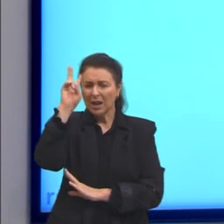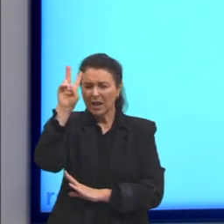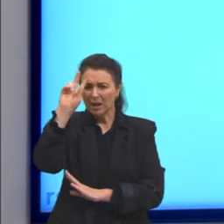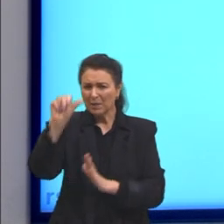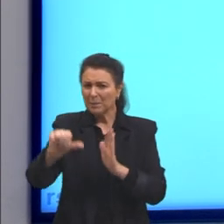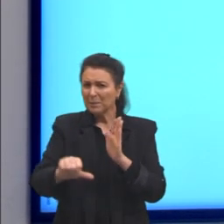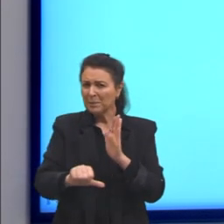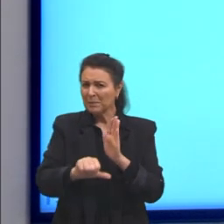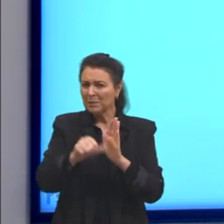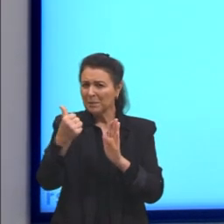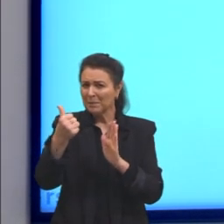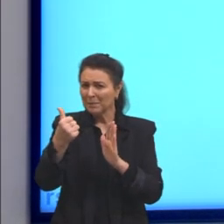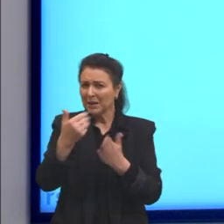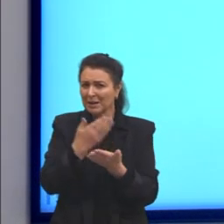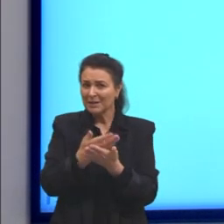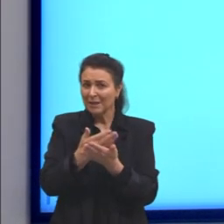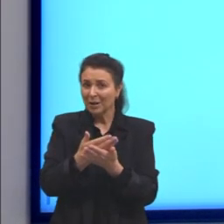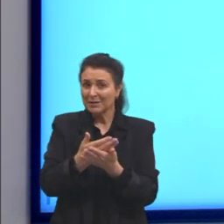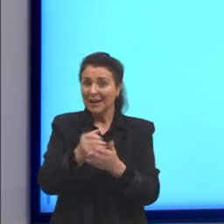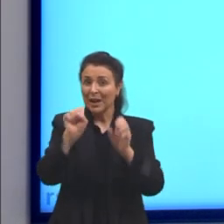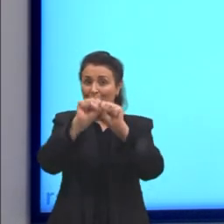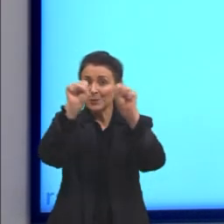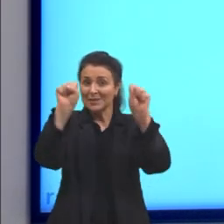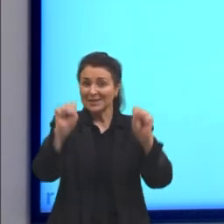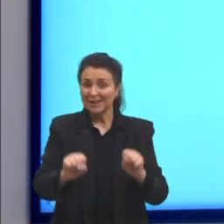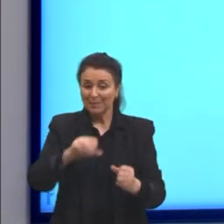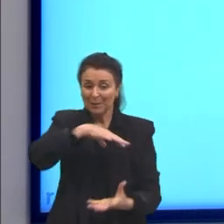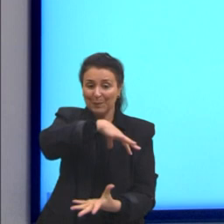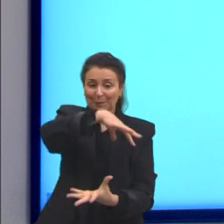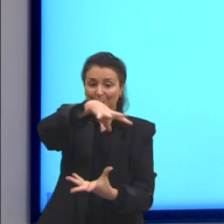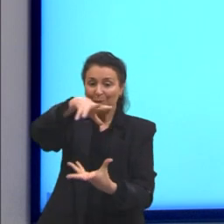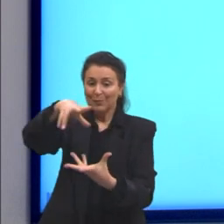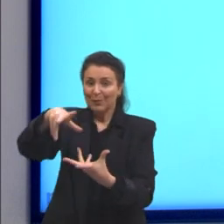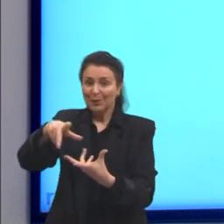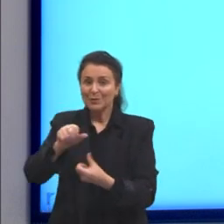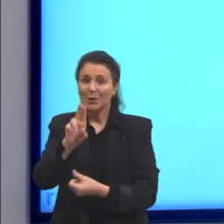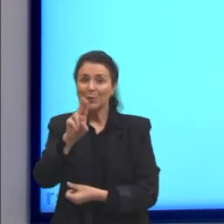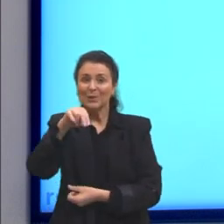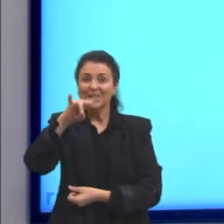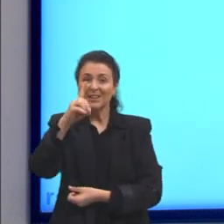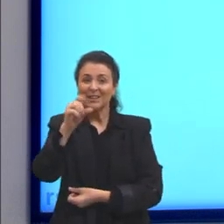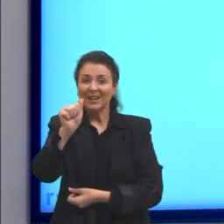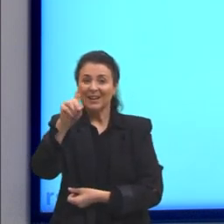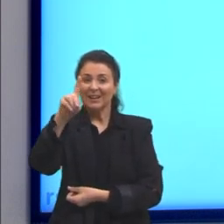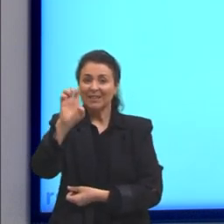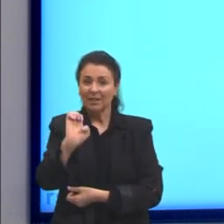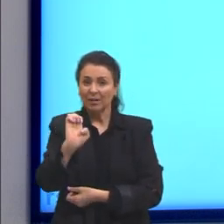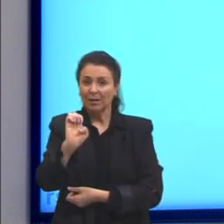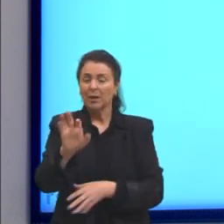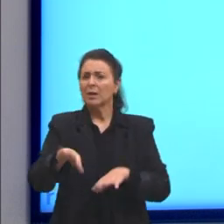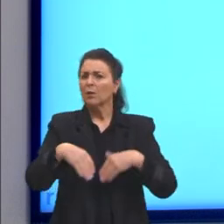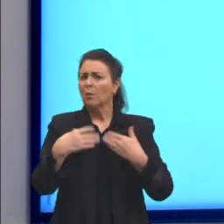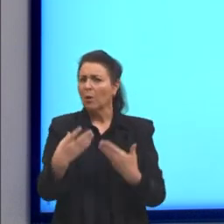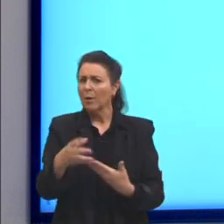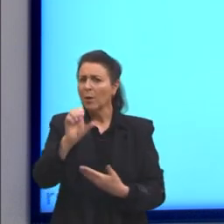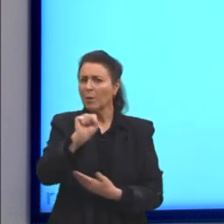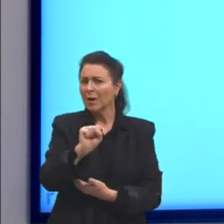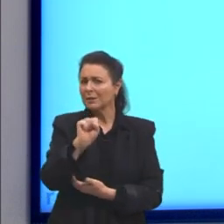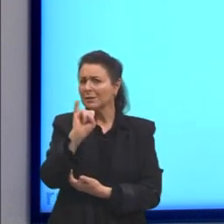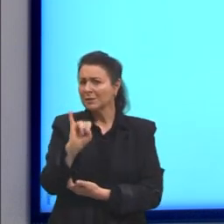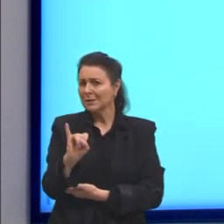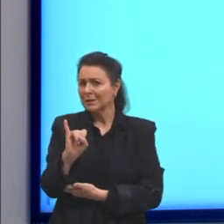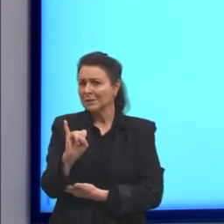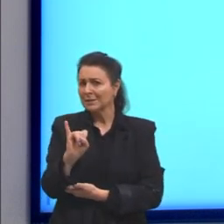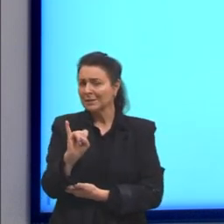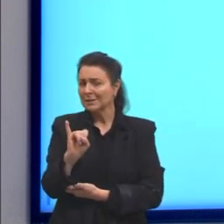Sistema Internacional de Unidades. Qual será que é usada no SI? A gente já viu, mas se a gente